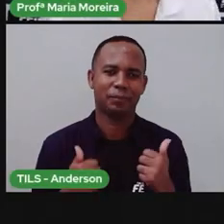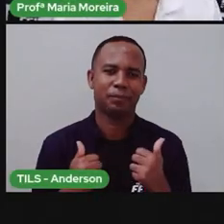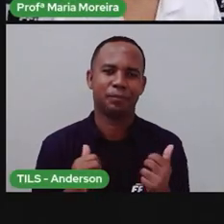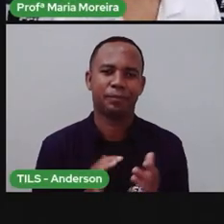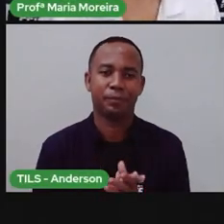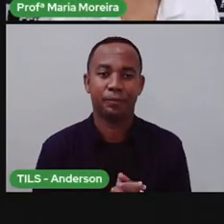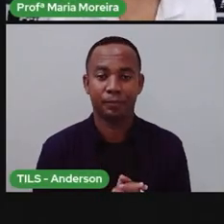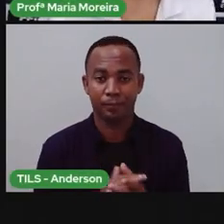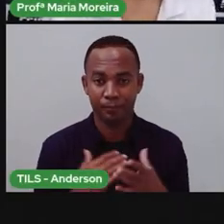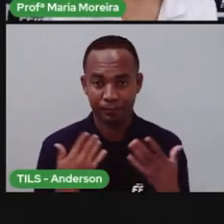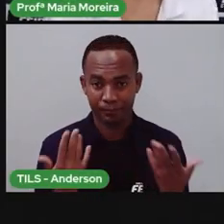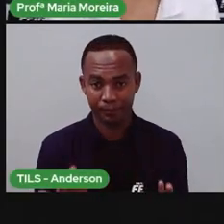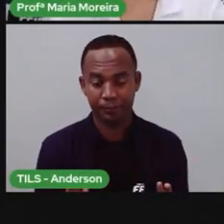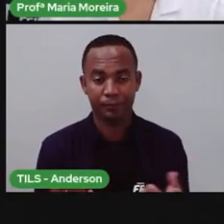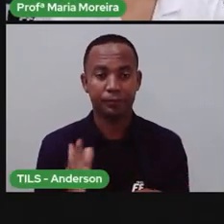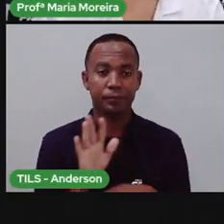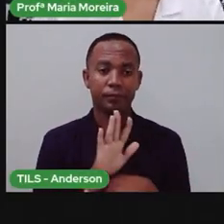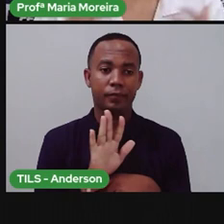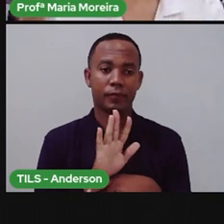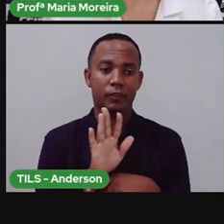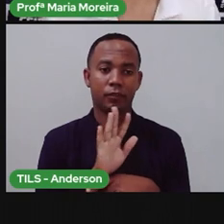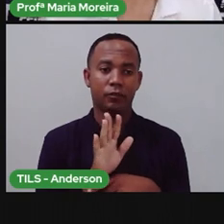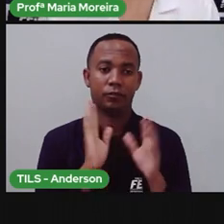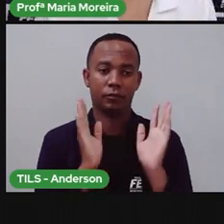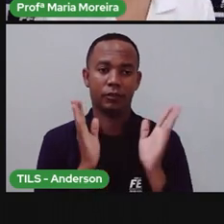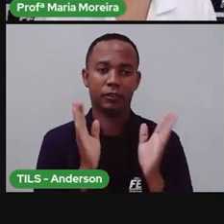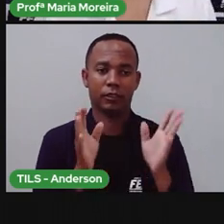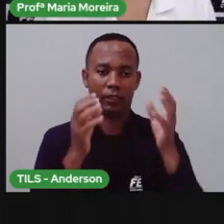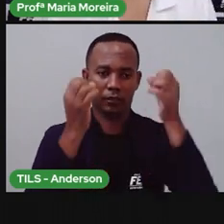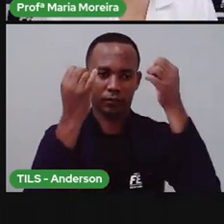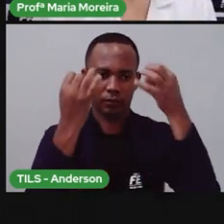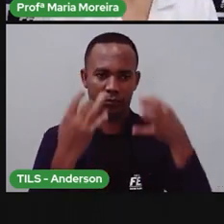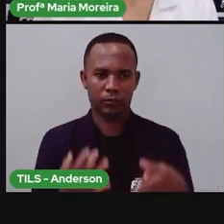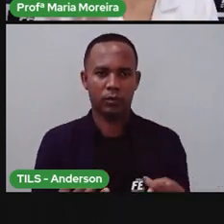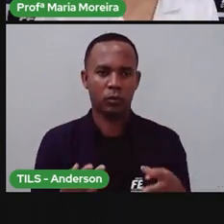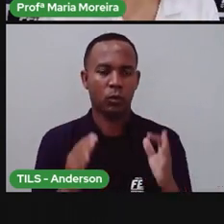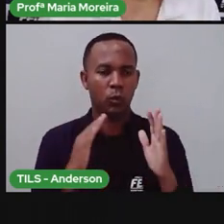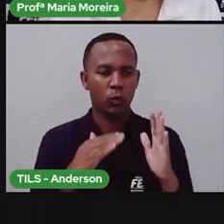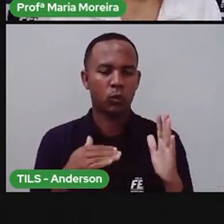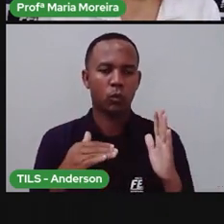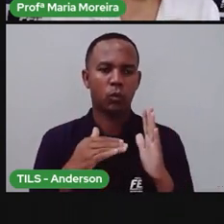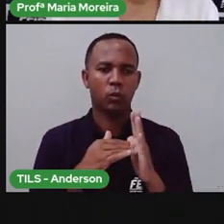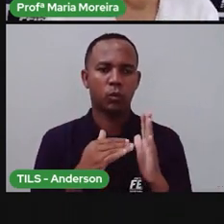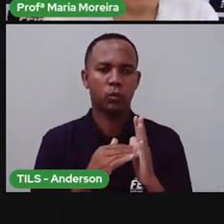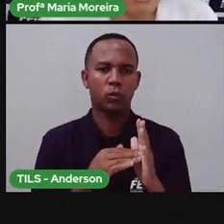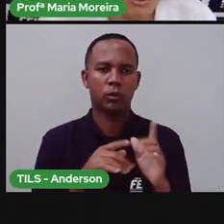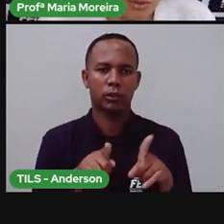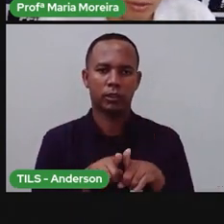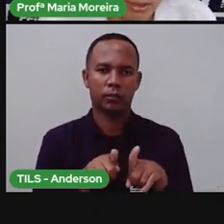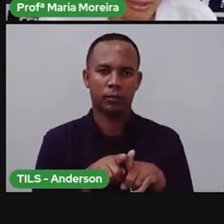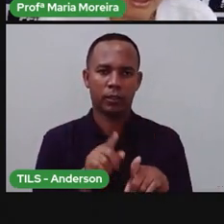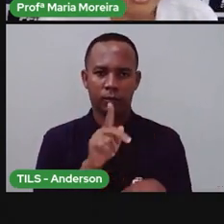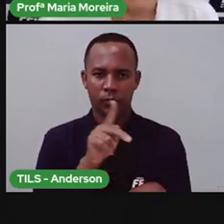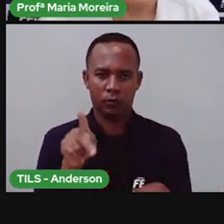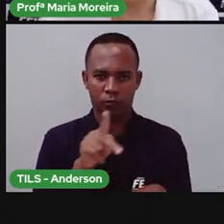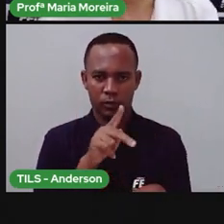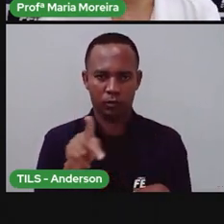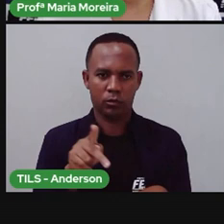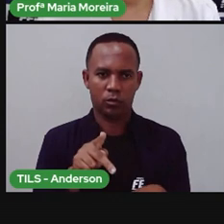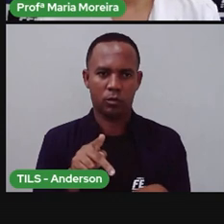E aí, após esse vídeo, né? Todas as explicações que a gente teve, a prova vai fazer alguns questionamentos para você.